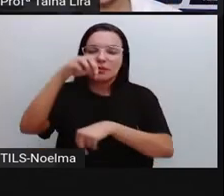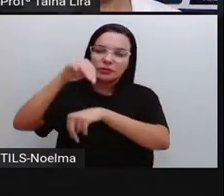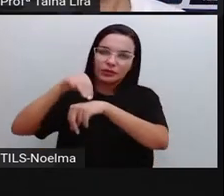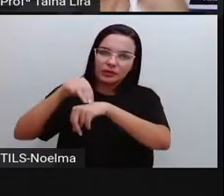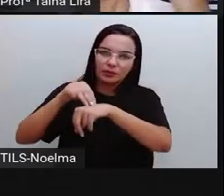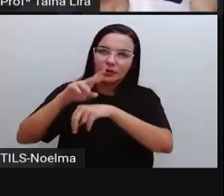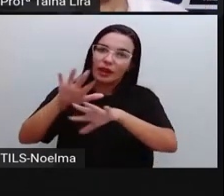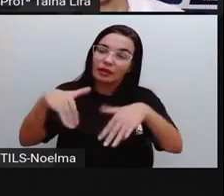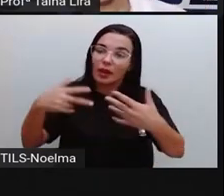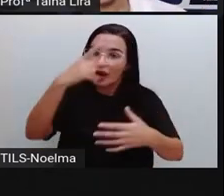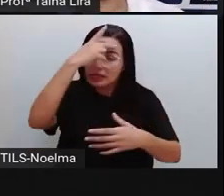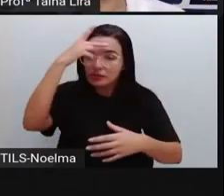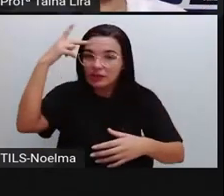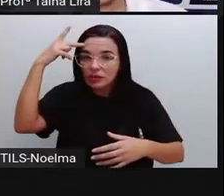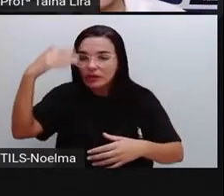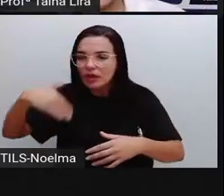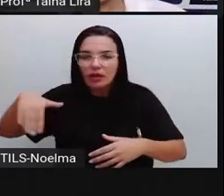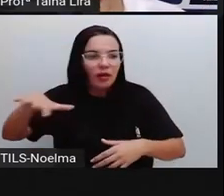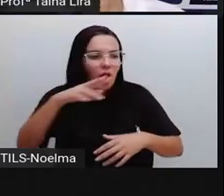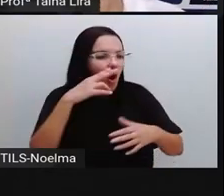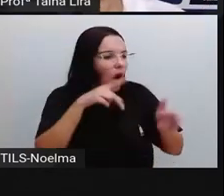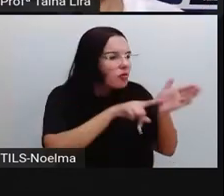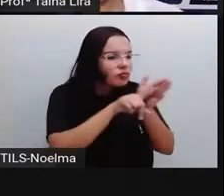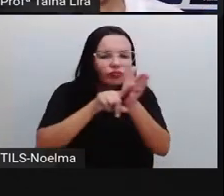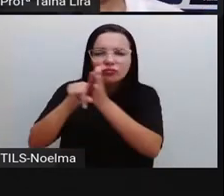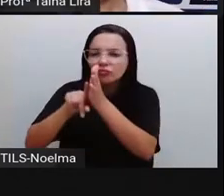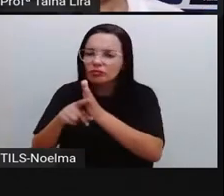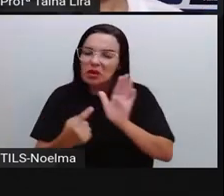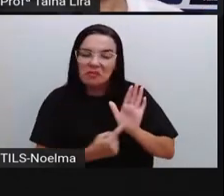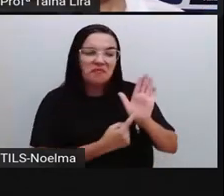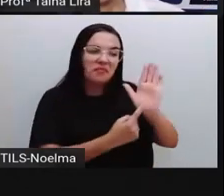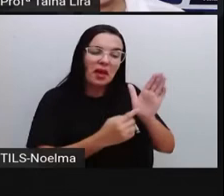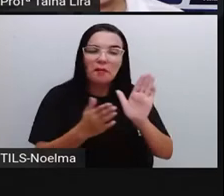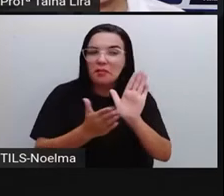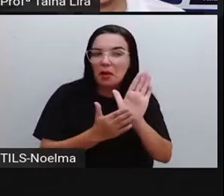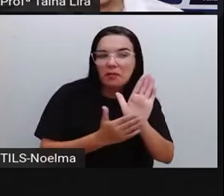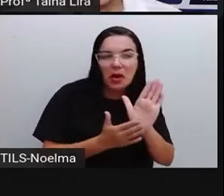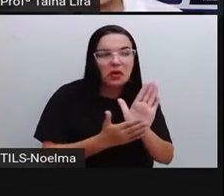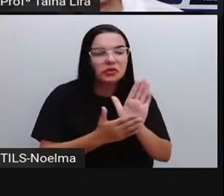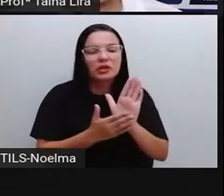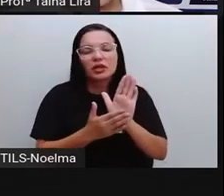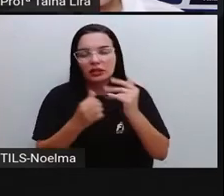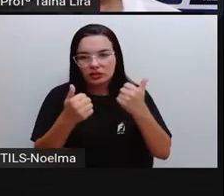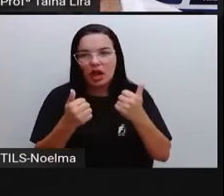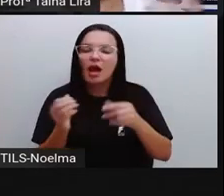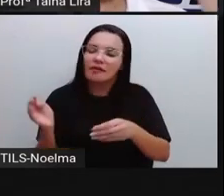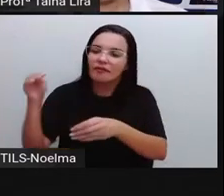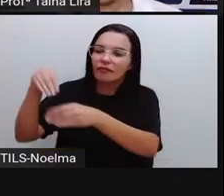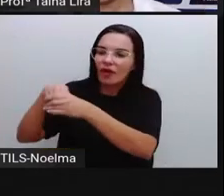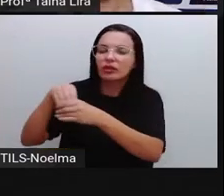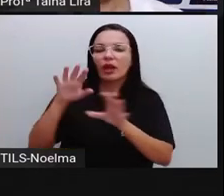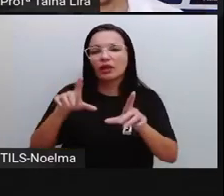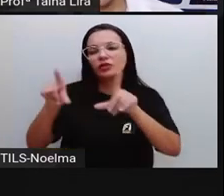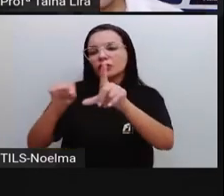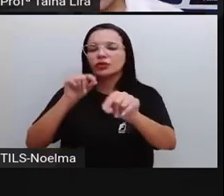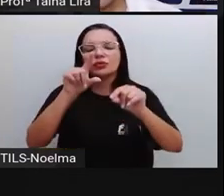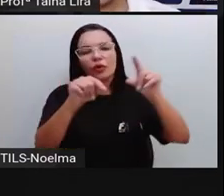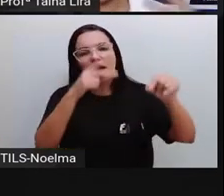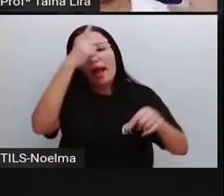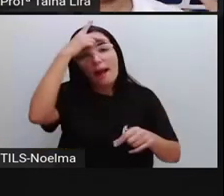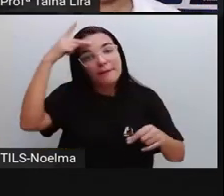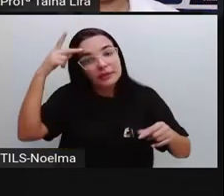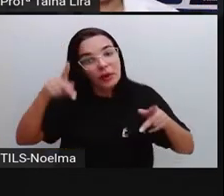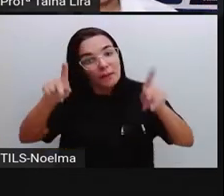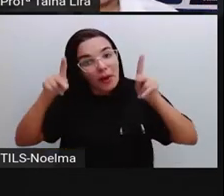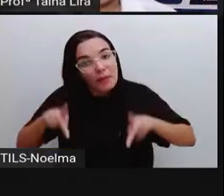tá, que ele quer ali como o gestor daquela cidade, como gestores, prefeito e vice-prefeito.